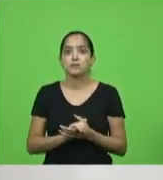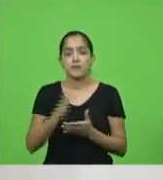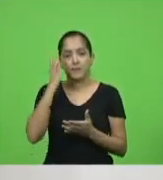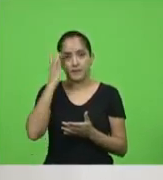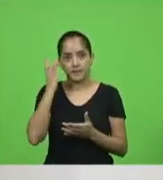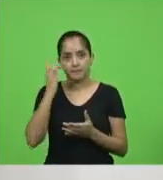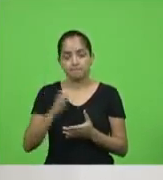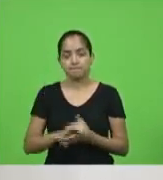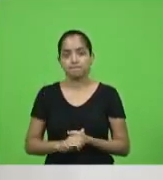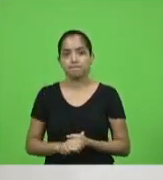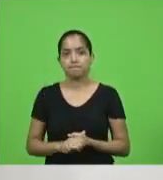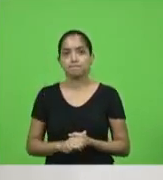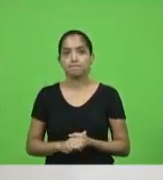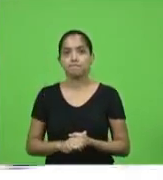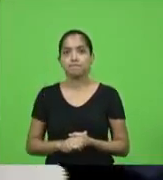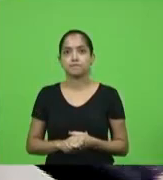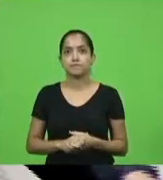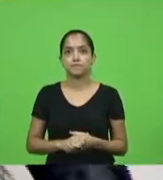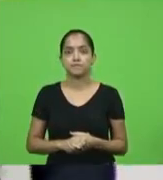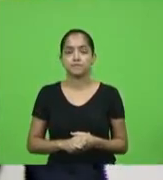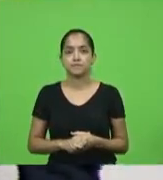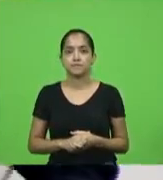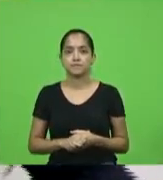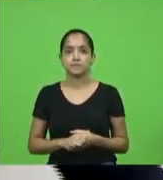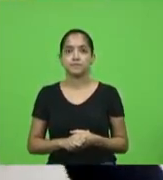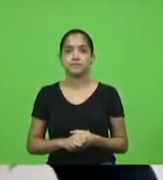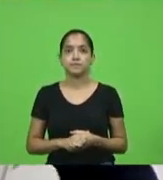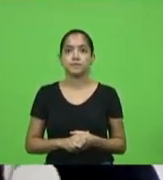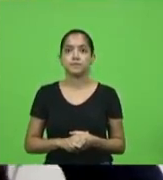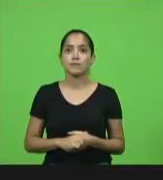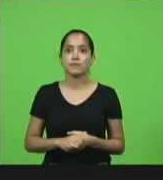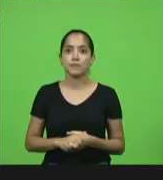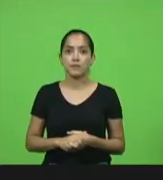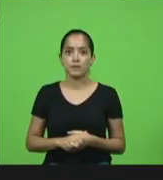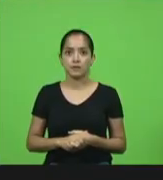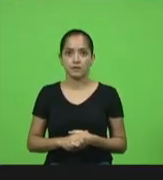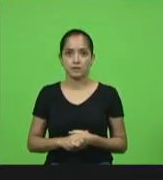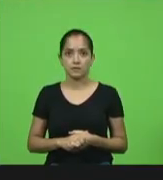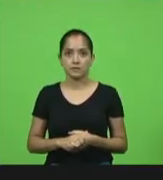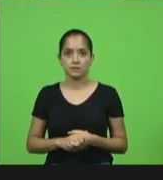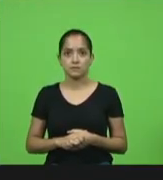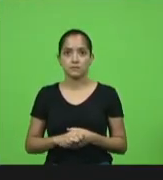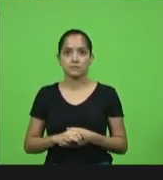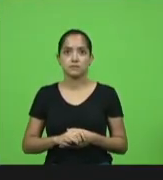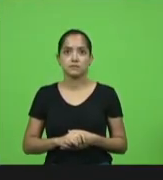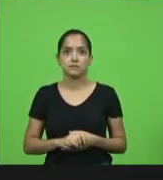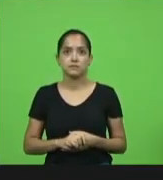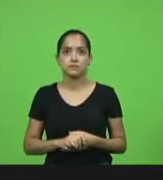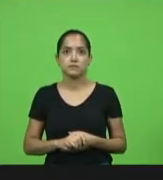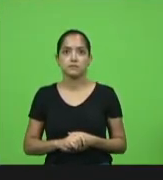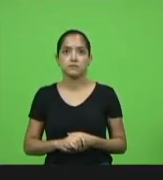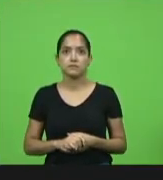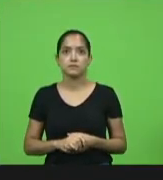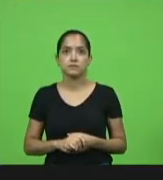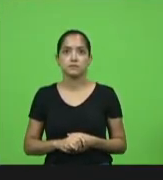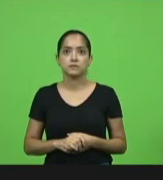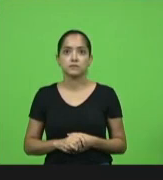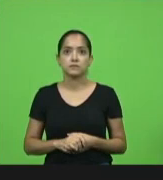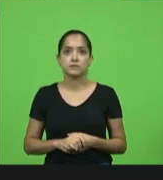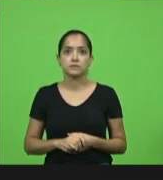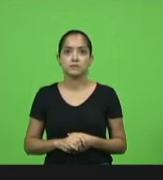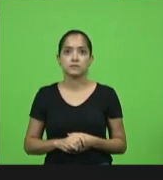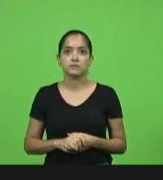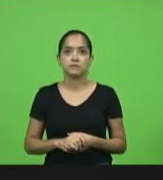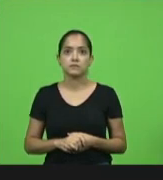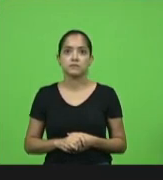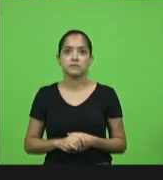Muito obrigada a todos e todos. pela ordem, presidente, eu fui citado, por favor. Preciso dos meus cinco minutos. Pela ordem, deputado, é um